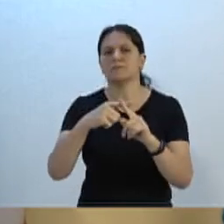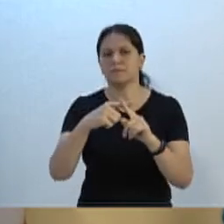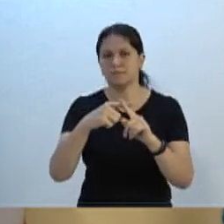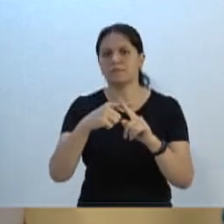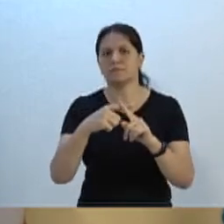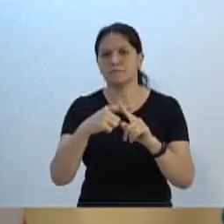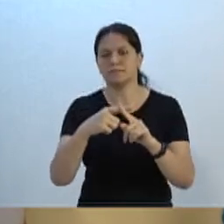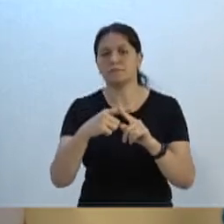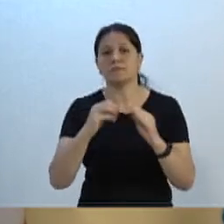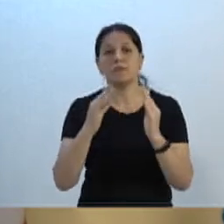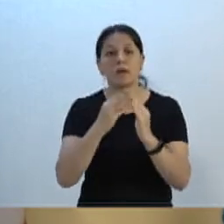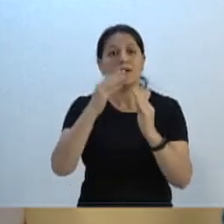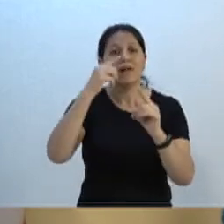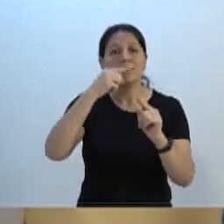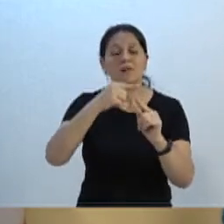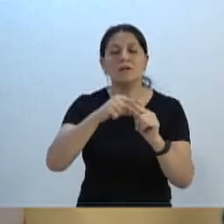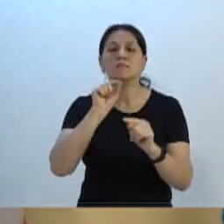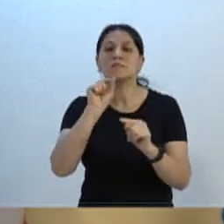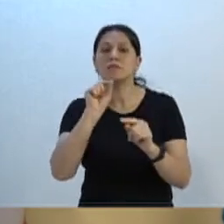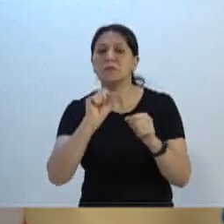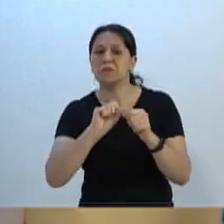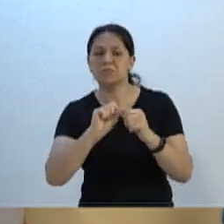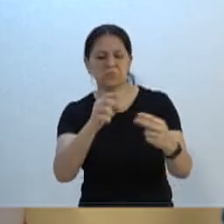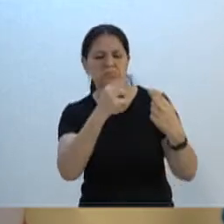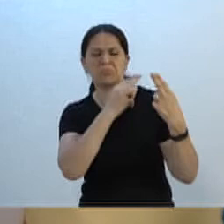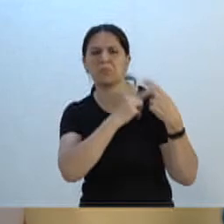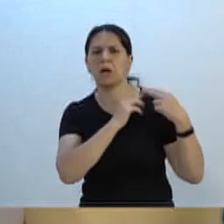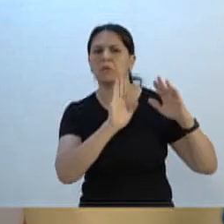A igreja está fazendo a sua parte.